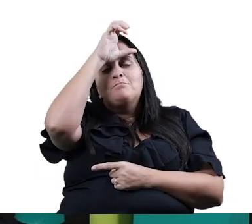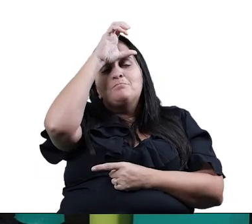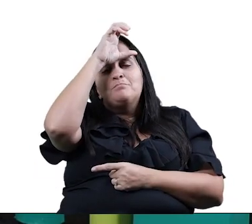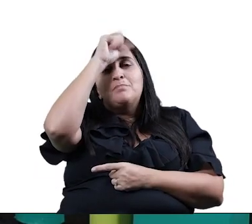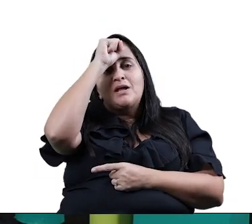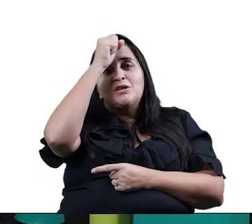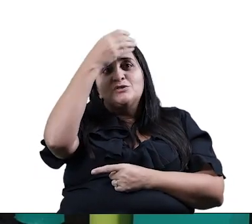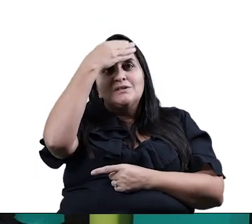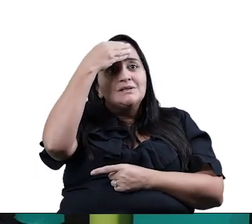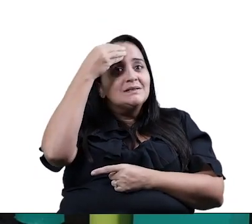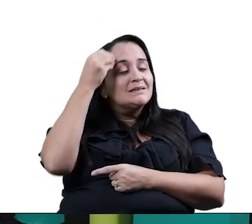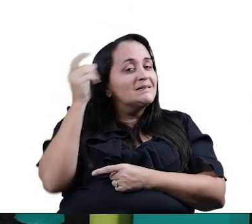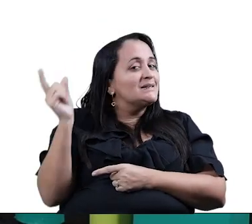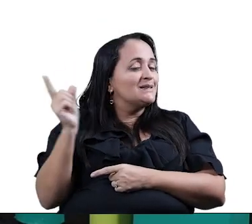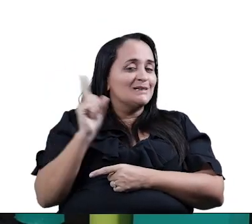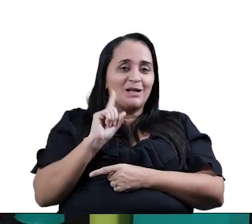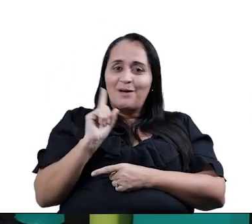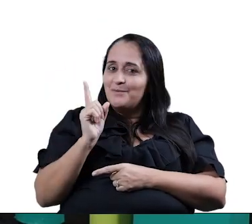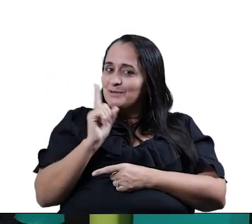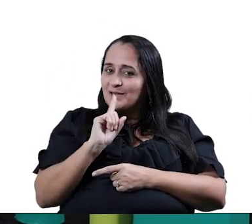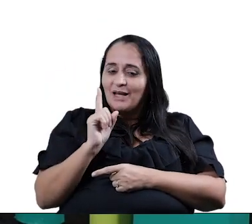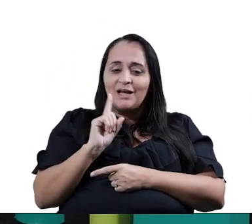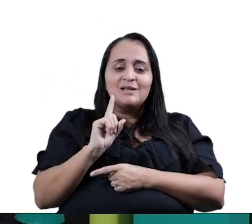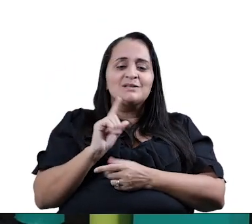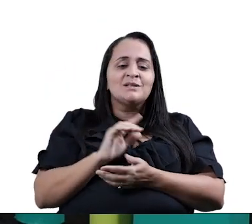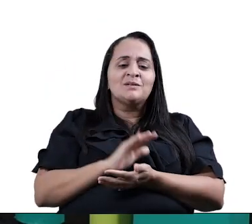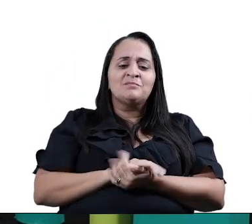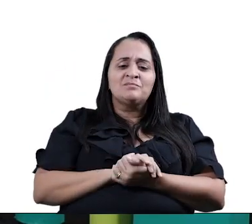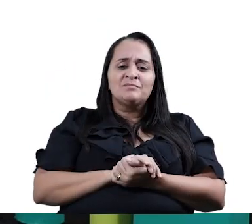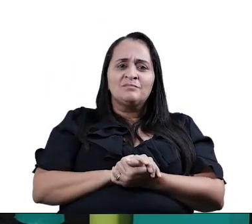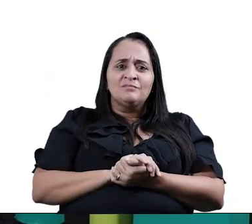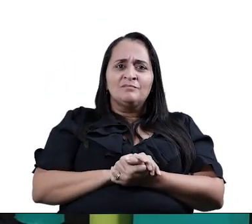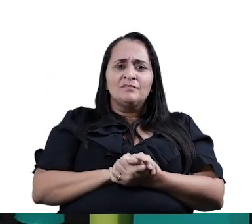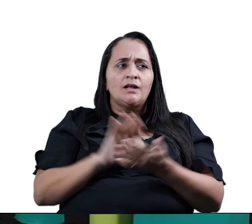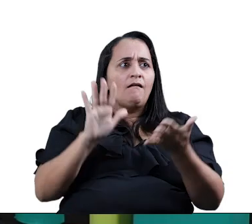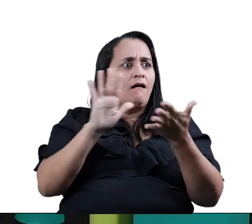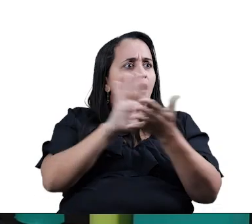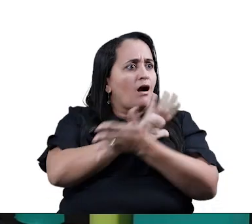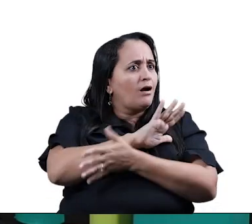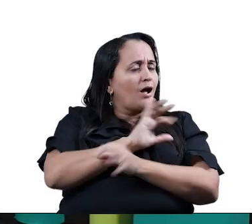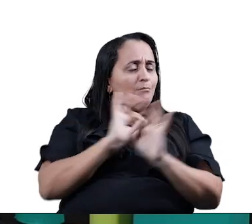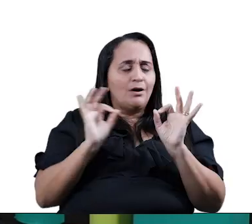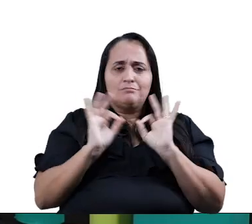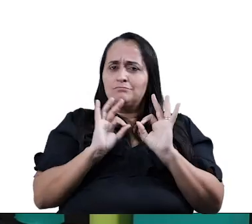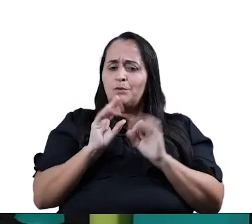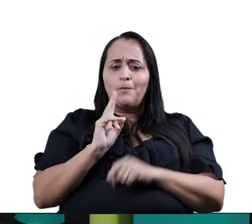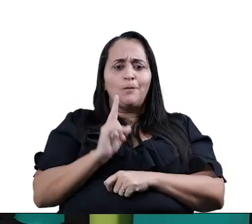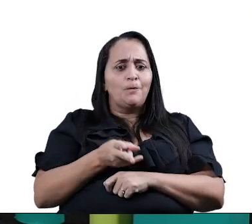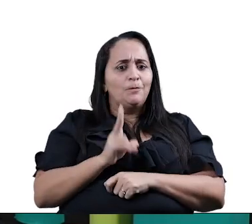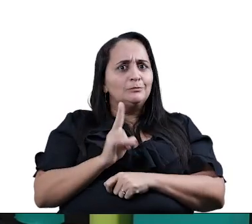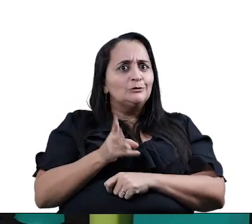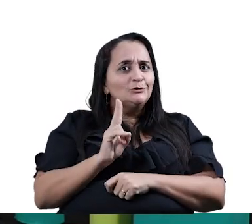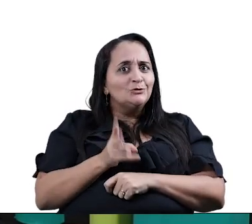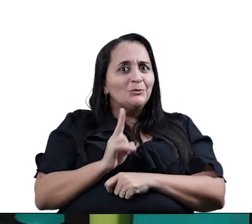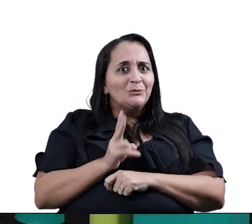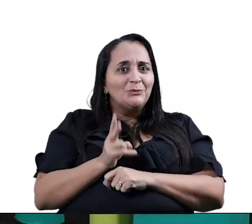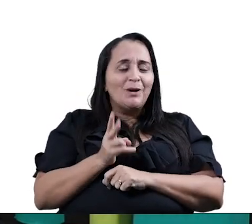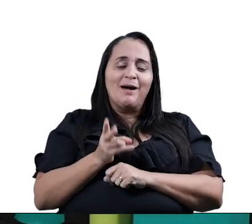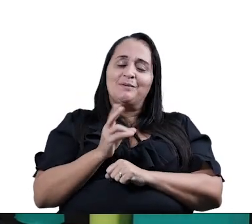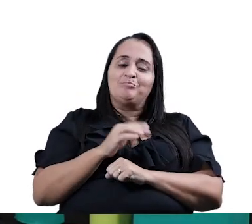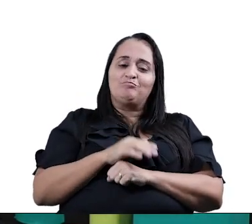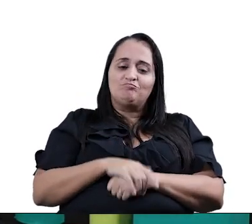música e não esquece. E não tem validade, não tem dado de validade. A